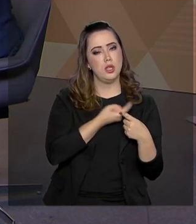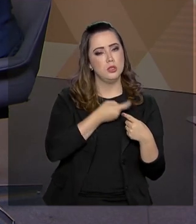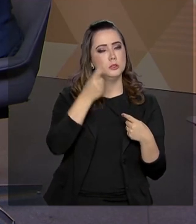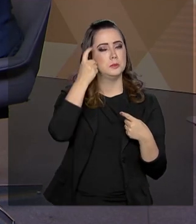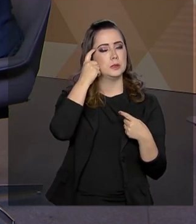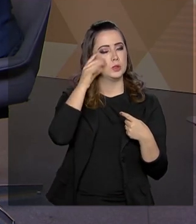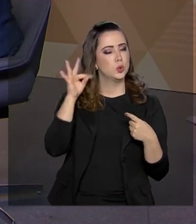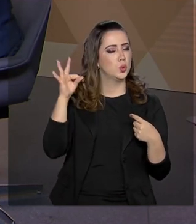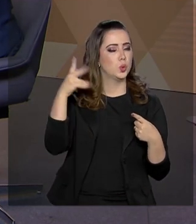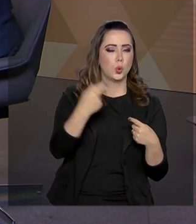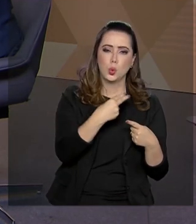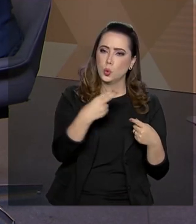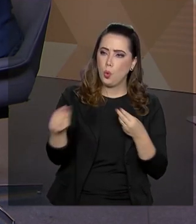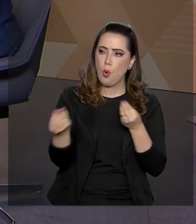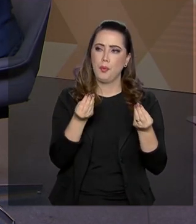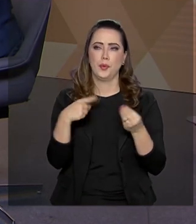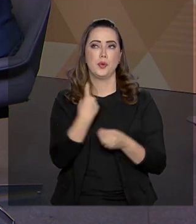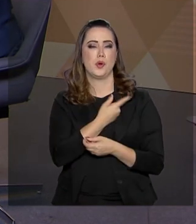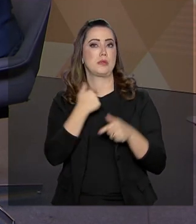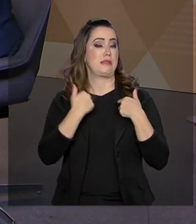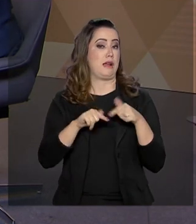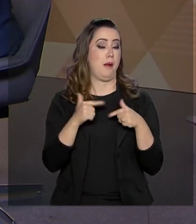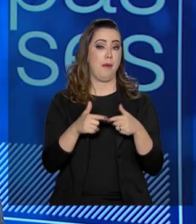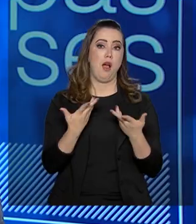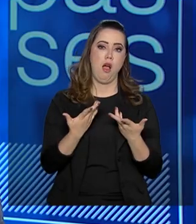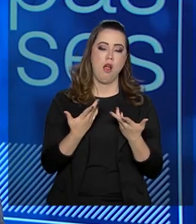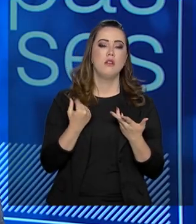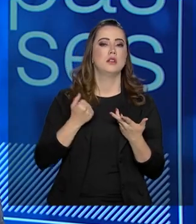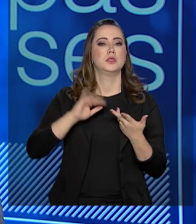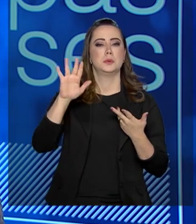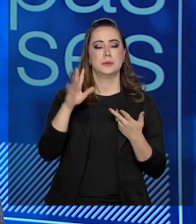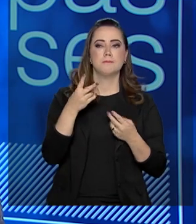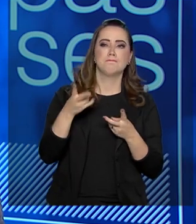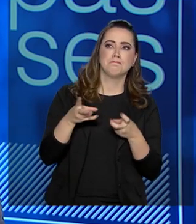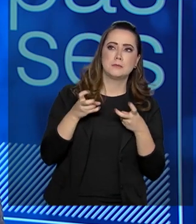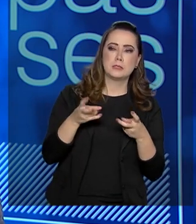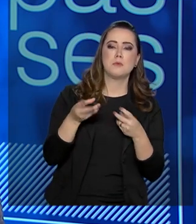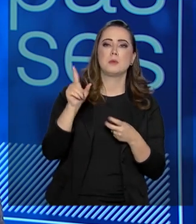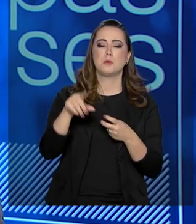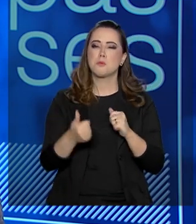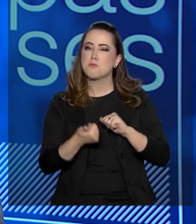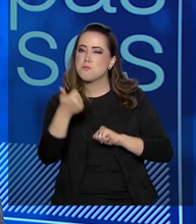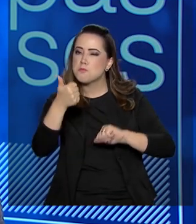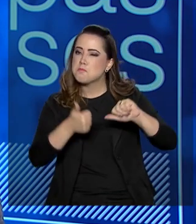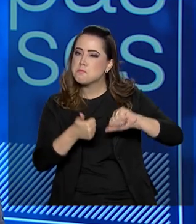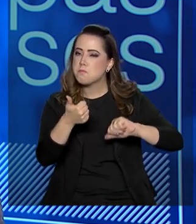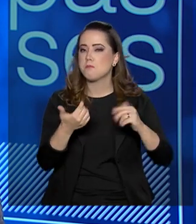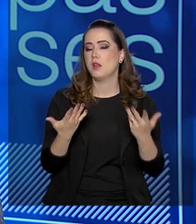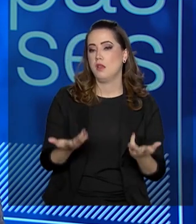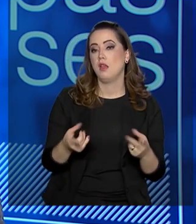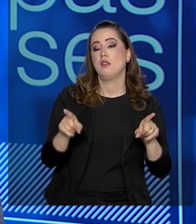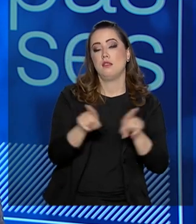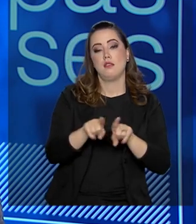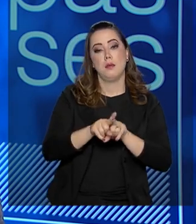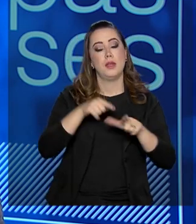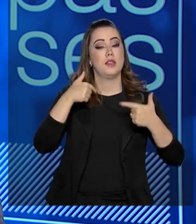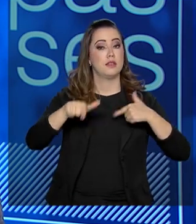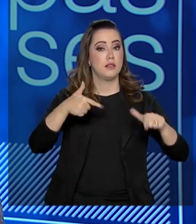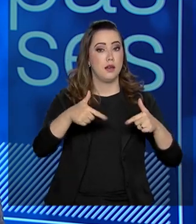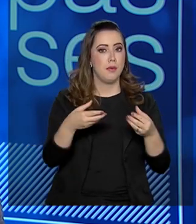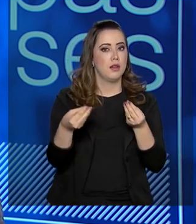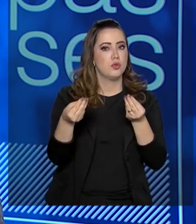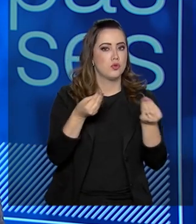todas as formas de atuação, dando criticidade a essas formas de atuar e também atuando na forma de